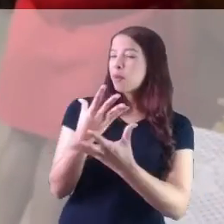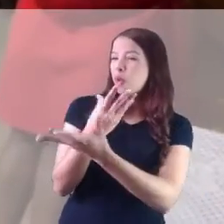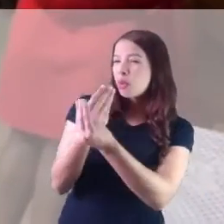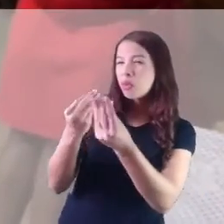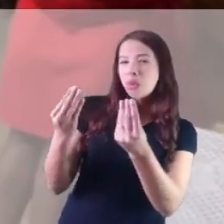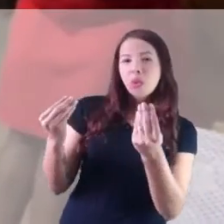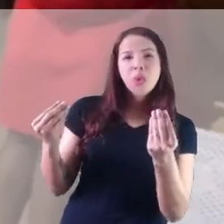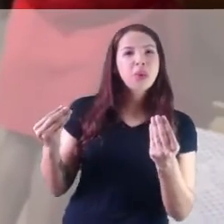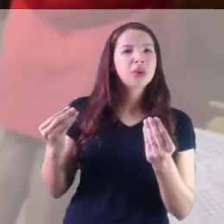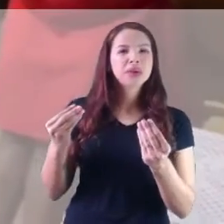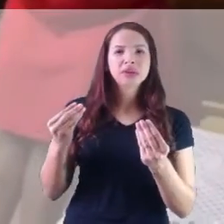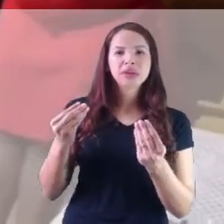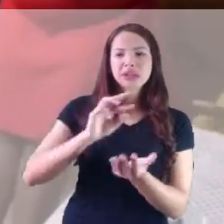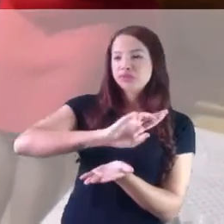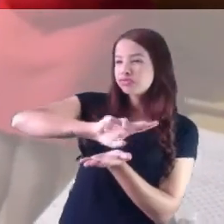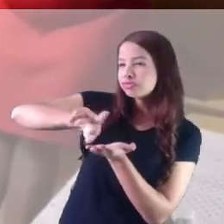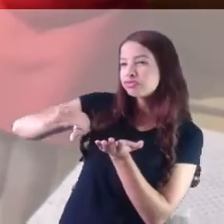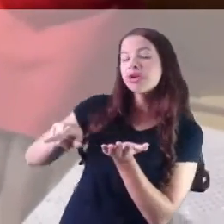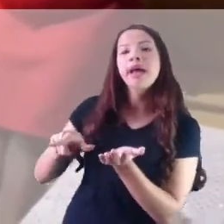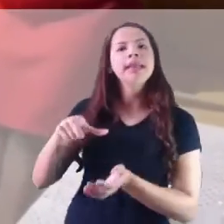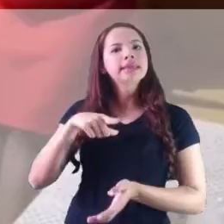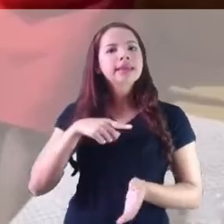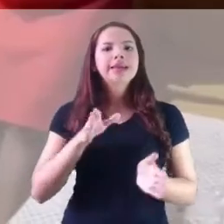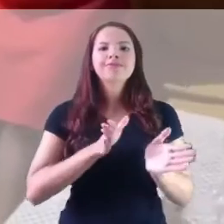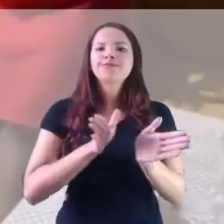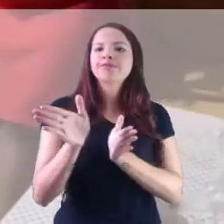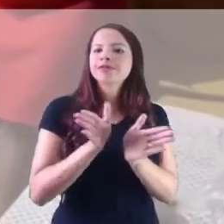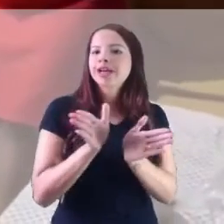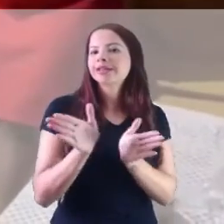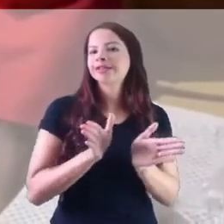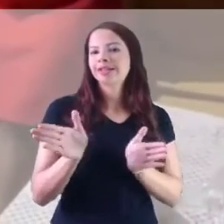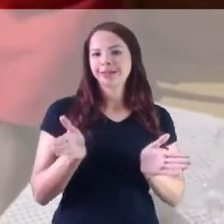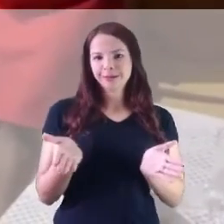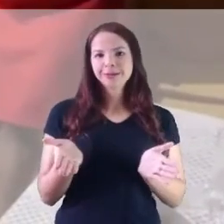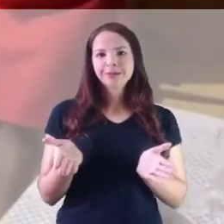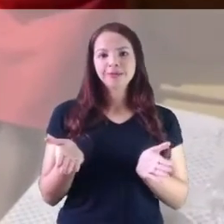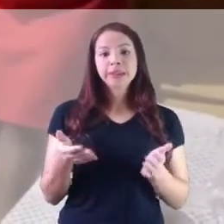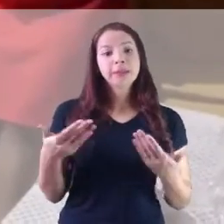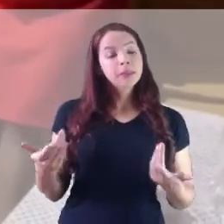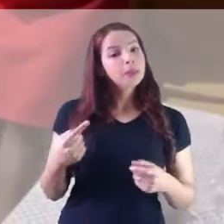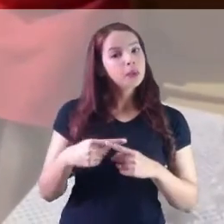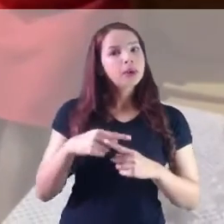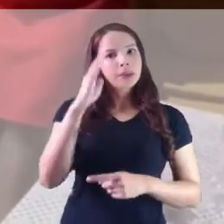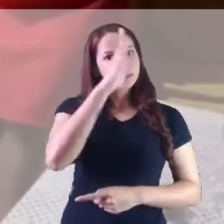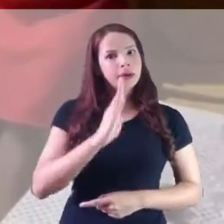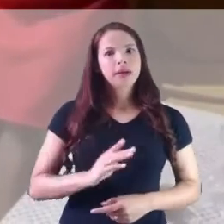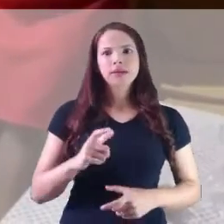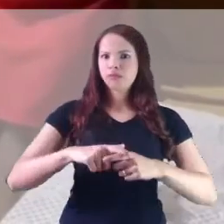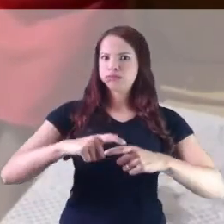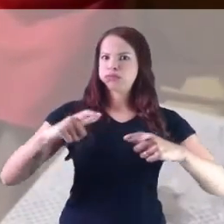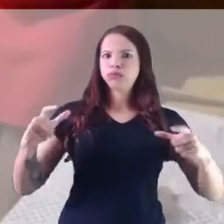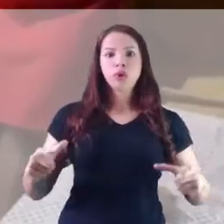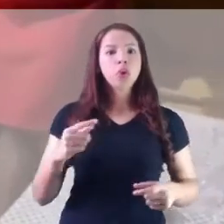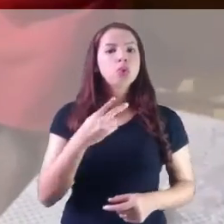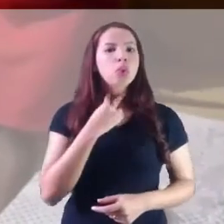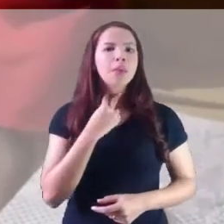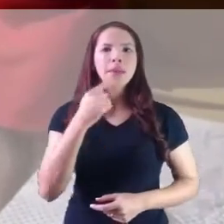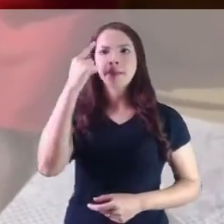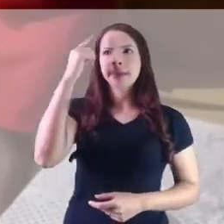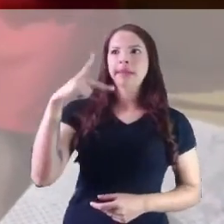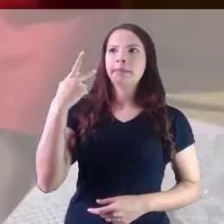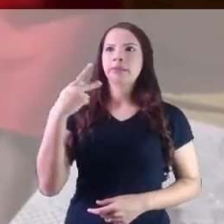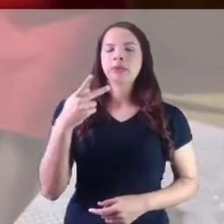expansão da UFRB, alcança povos imaginários, né? E porque na verdade nosso país é um país gigante.